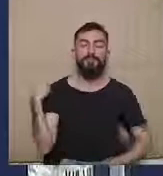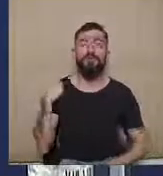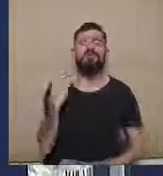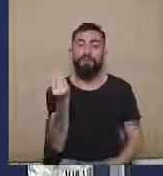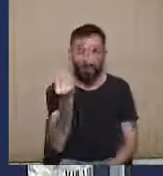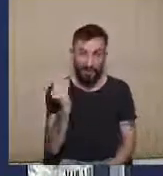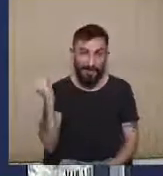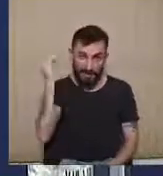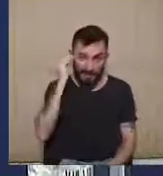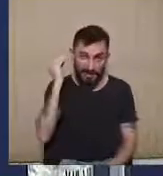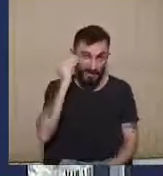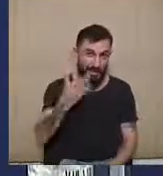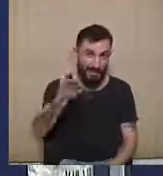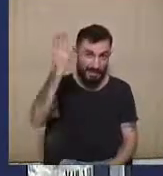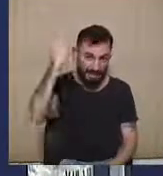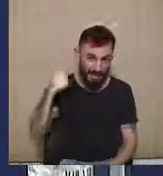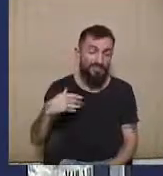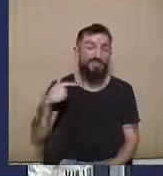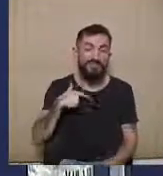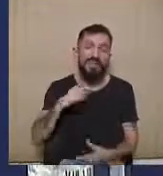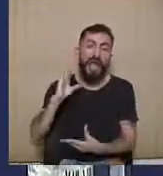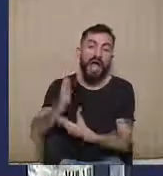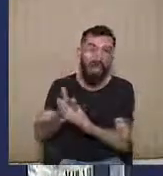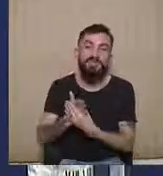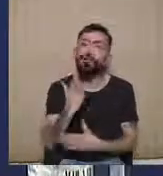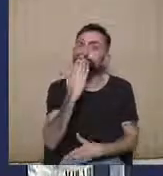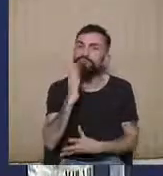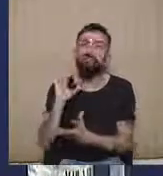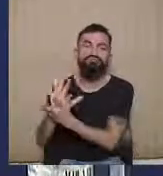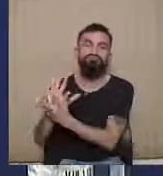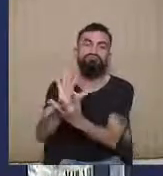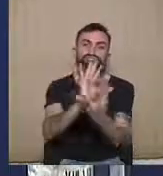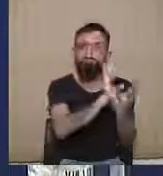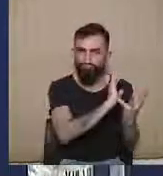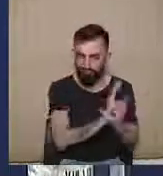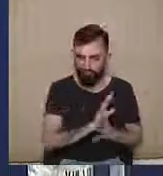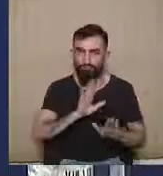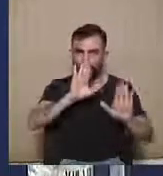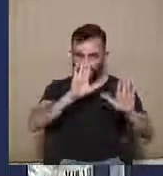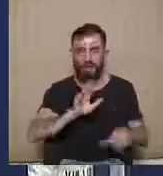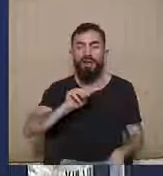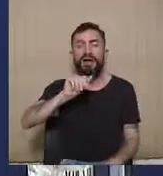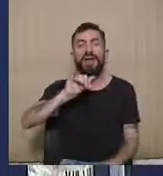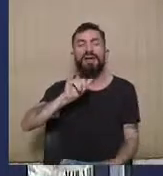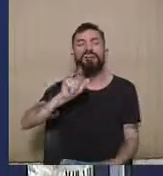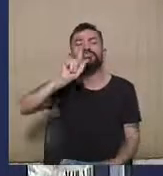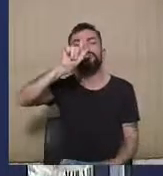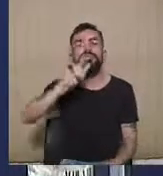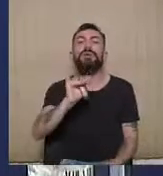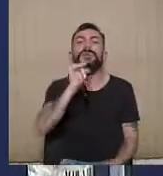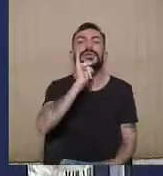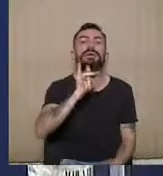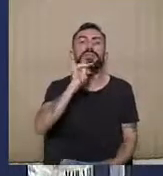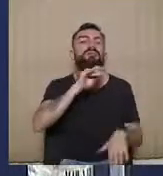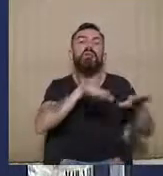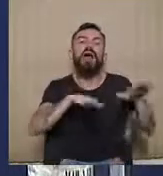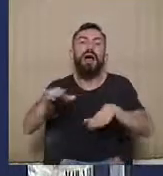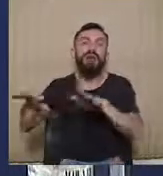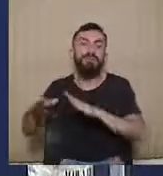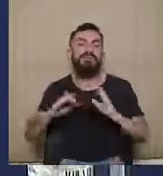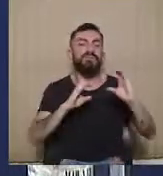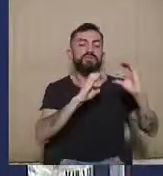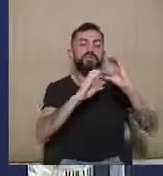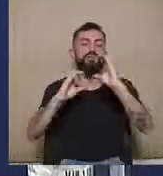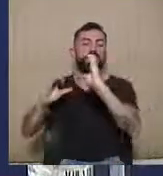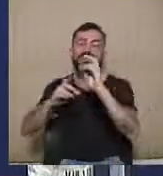se preservar o princípio da tipicidade das ações e considerando que a AIG indica como causa de pedir uso indevido de meio de comunicação, abuso de